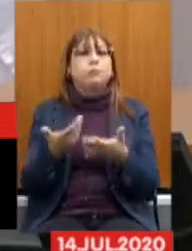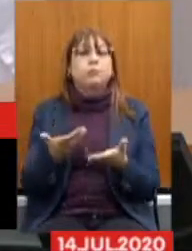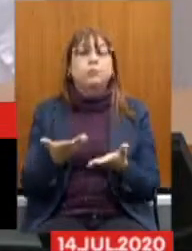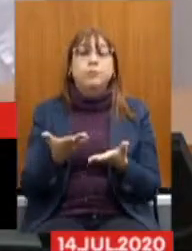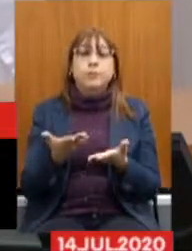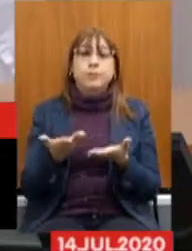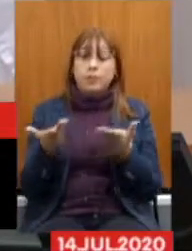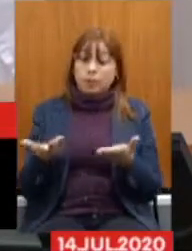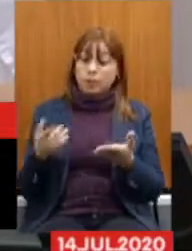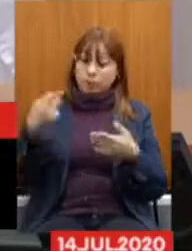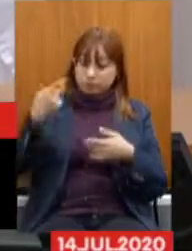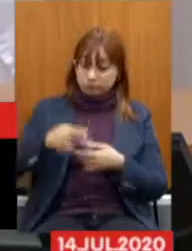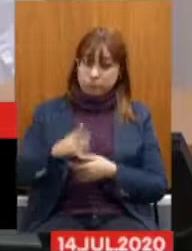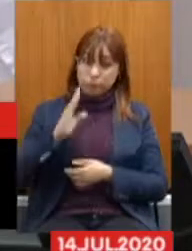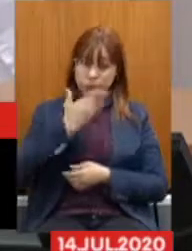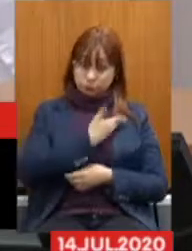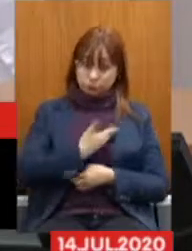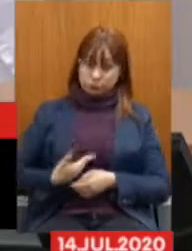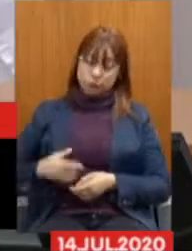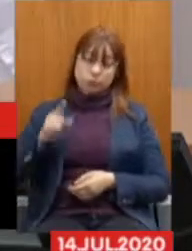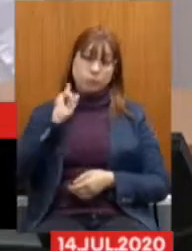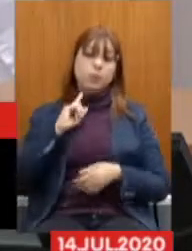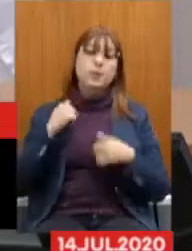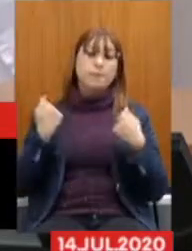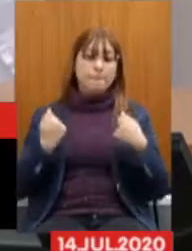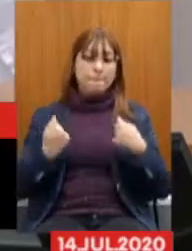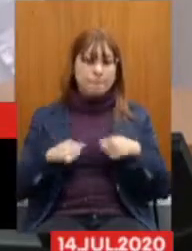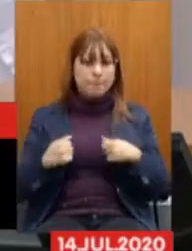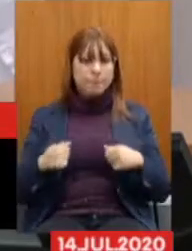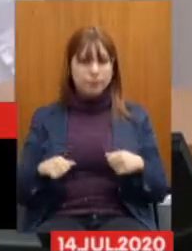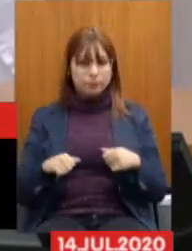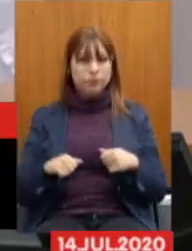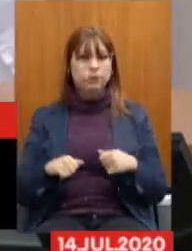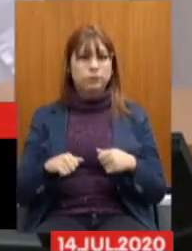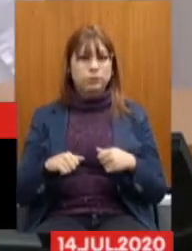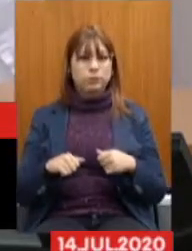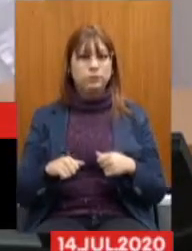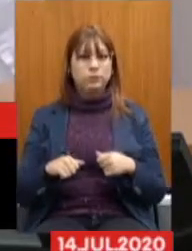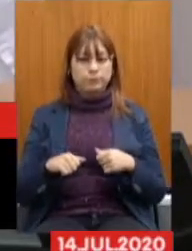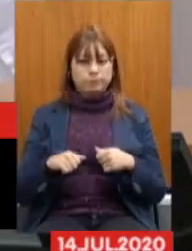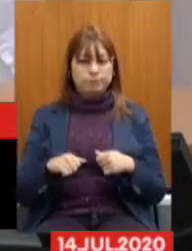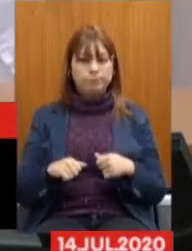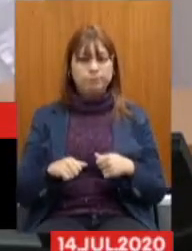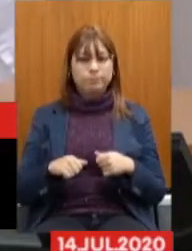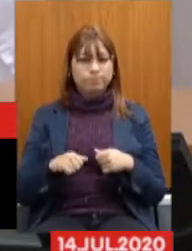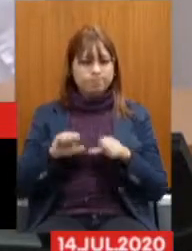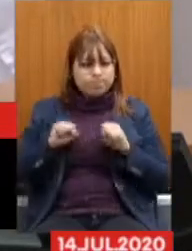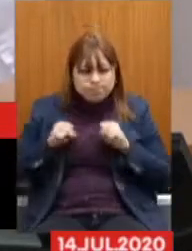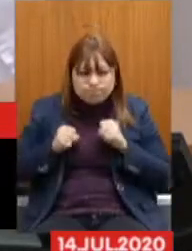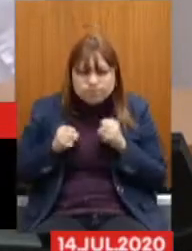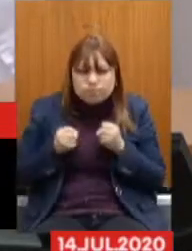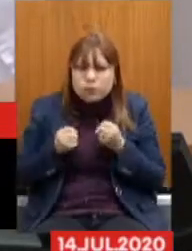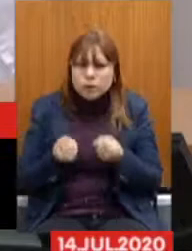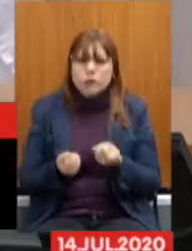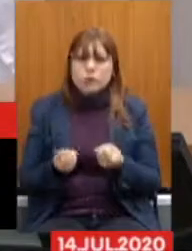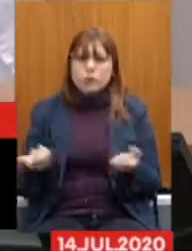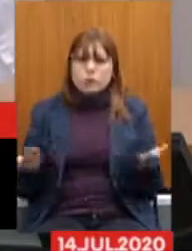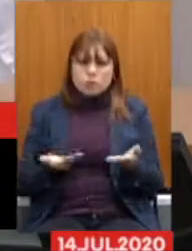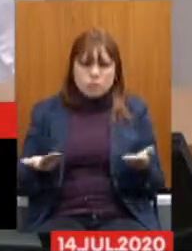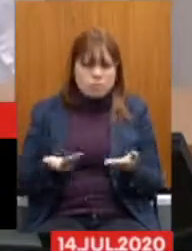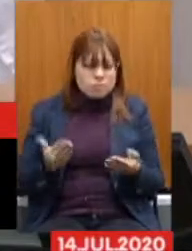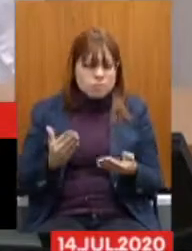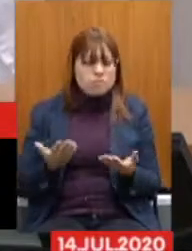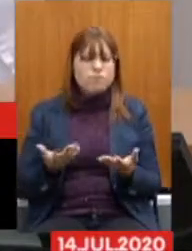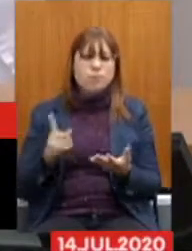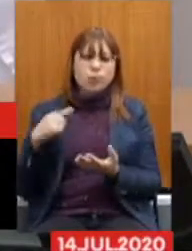parlamento mineiro O governo mineiro Deveria estar Colocando todas as suas energias Nesse momento Para